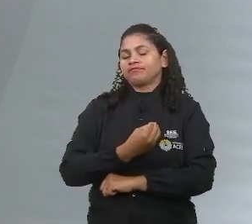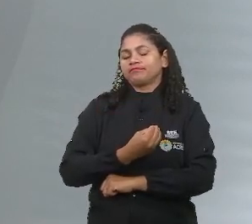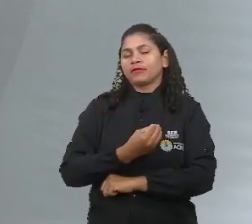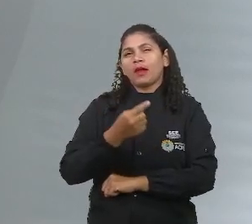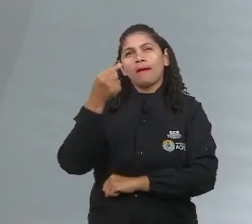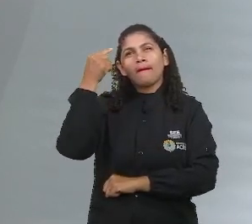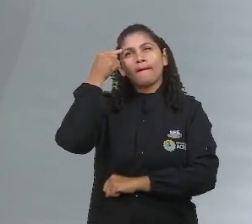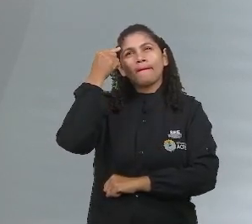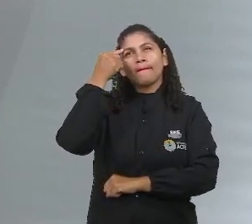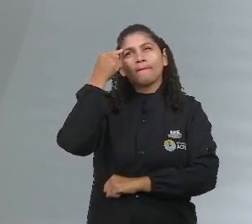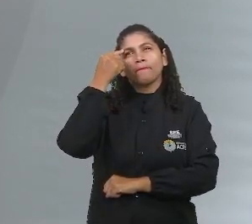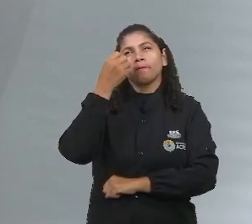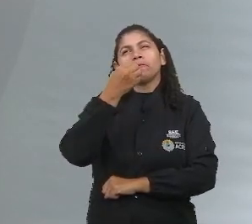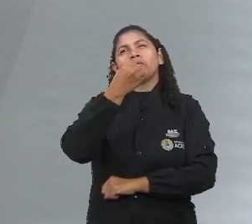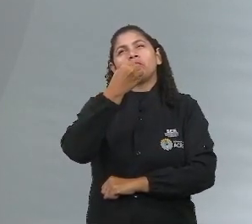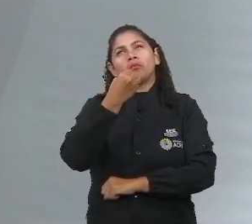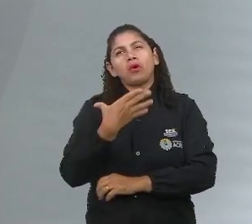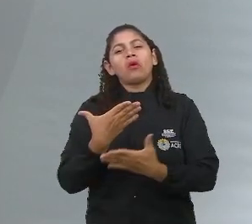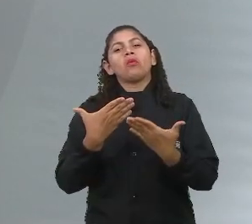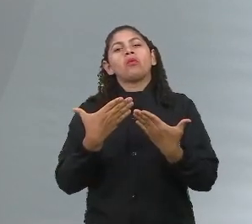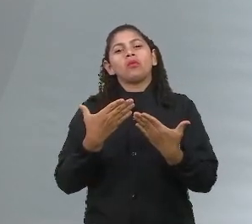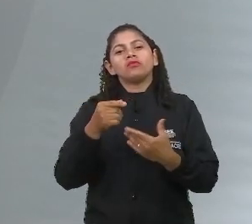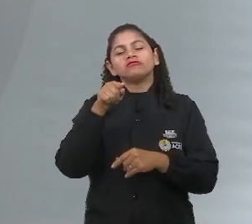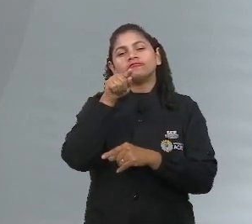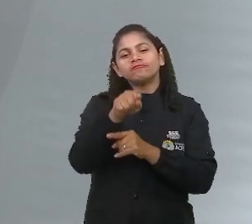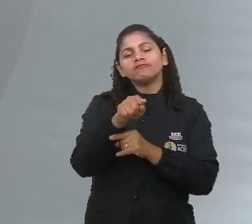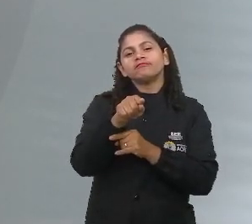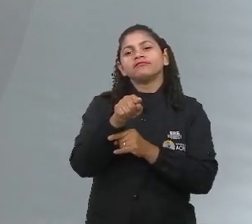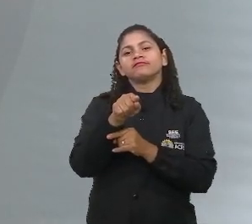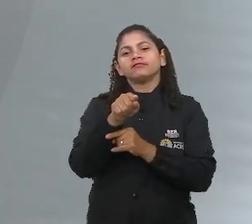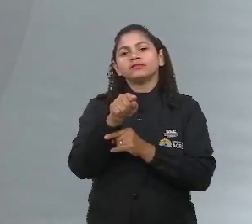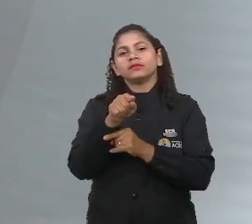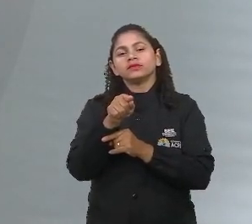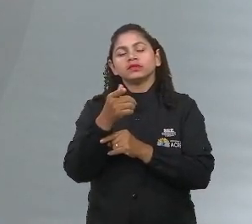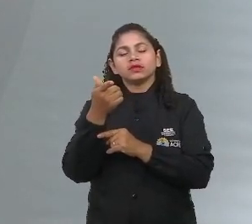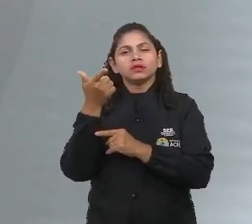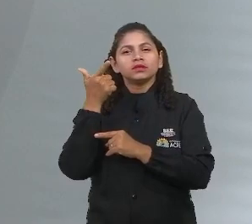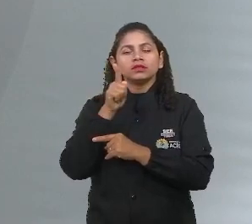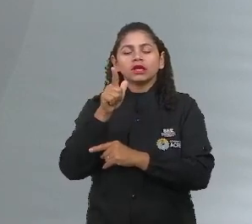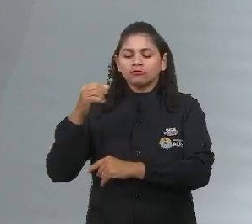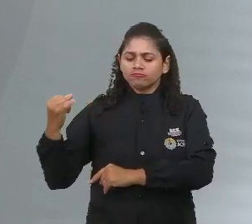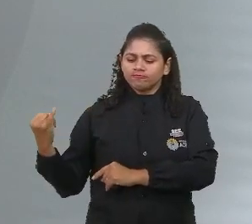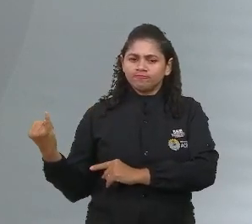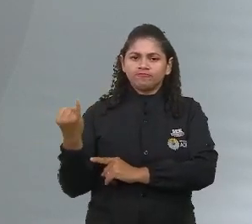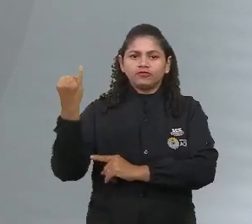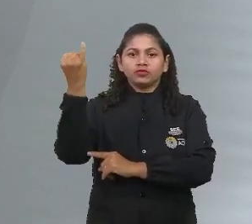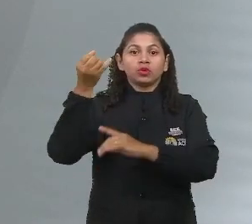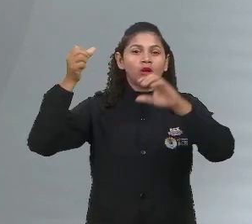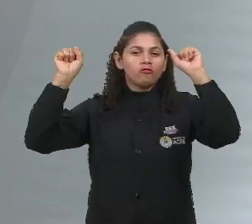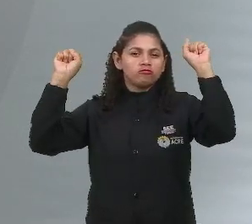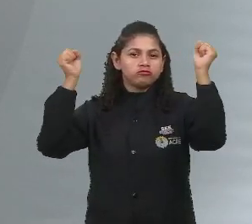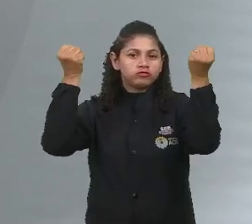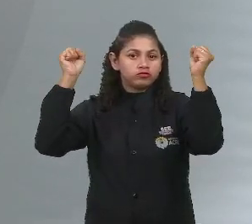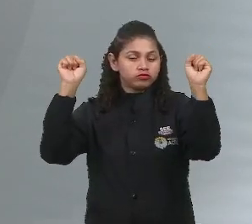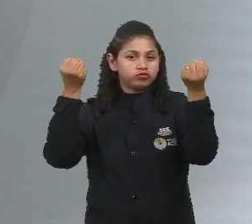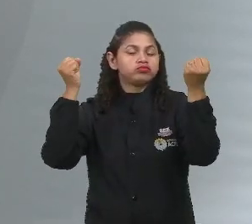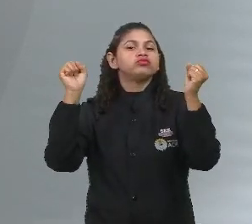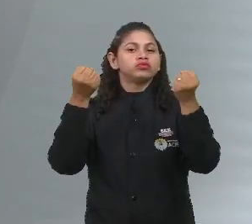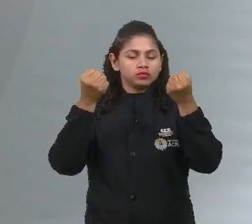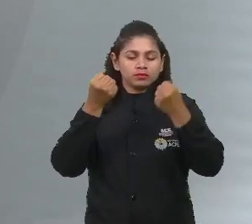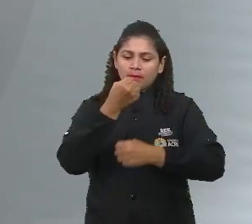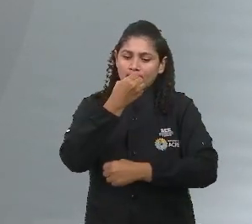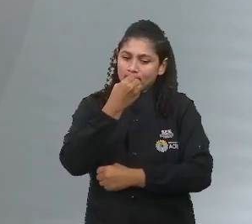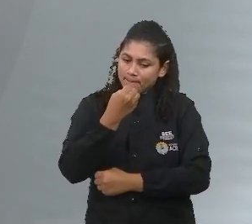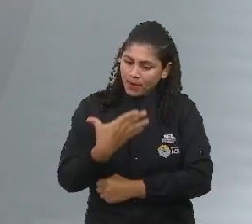a possibilidade de você arguir sobre a importância da atividade física para uma boa